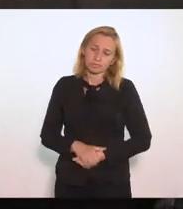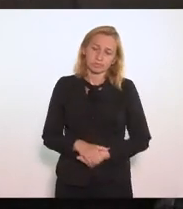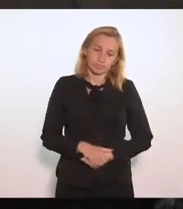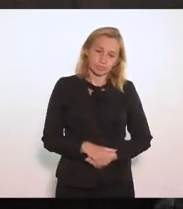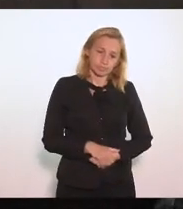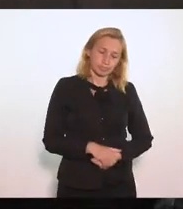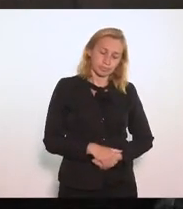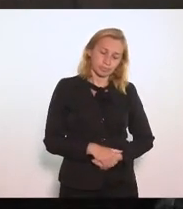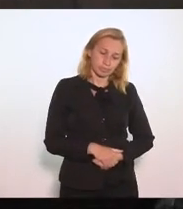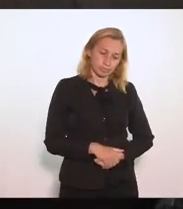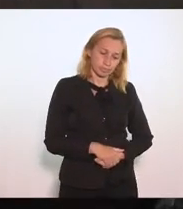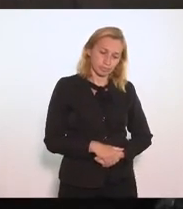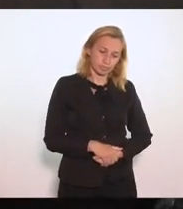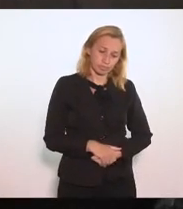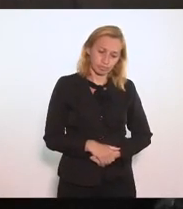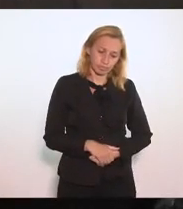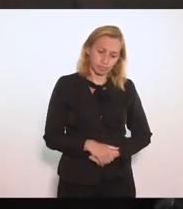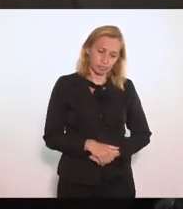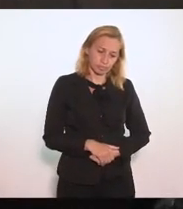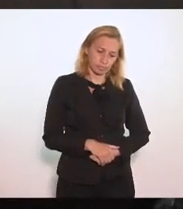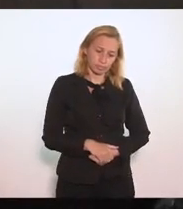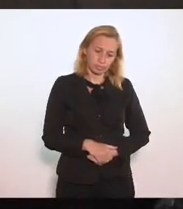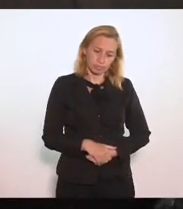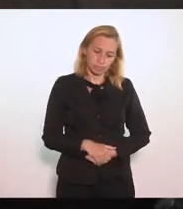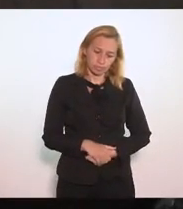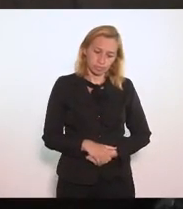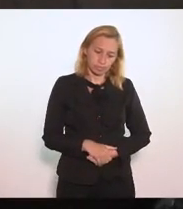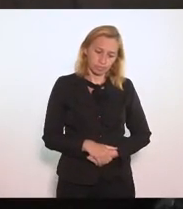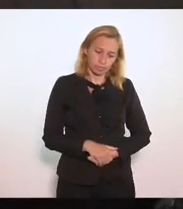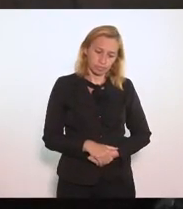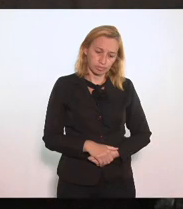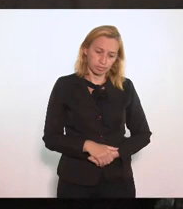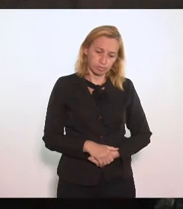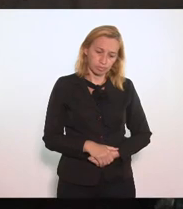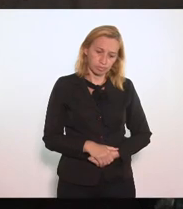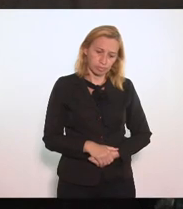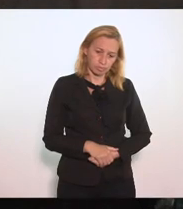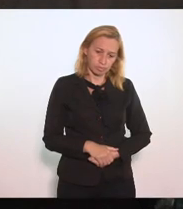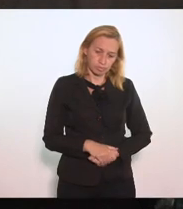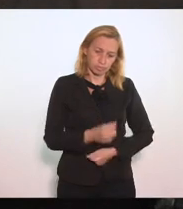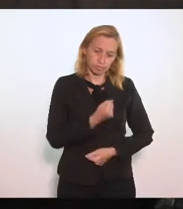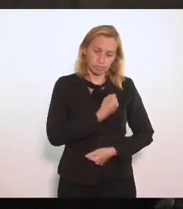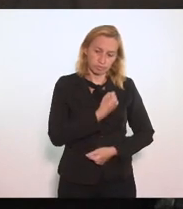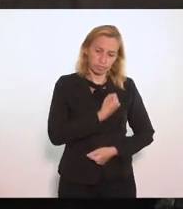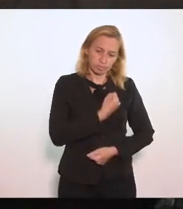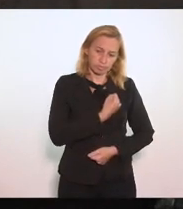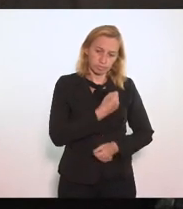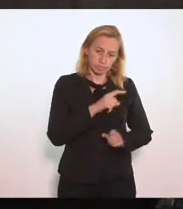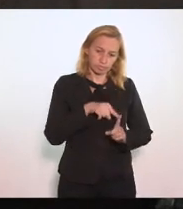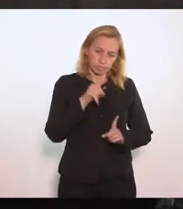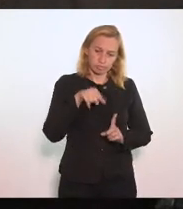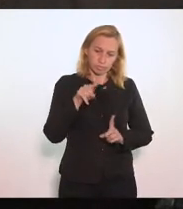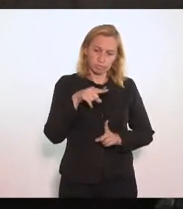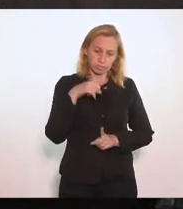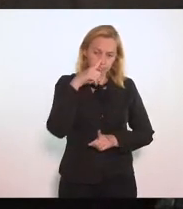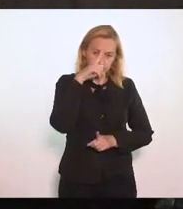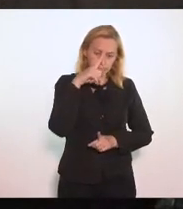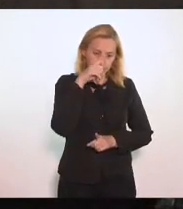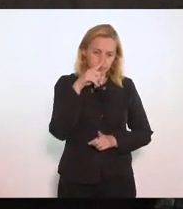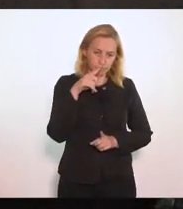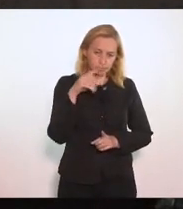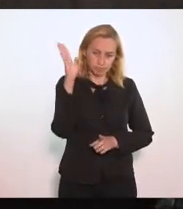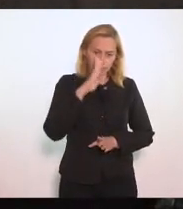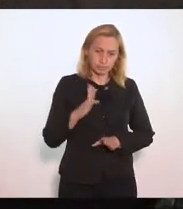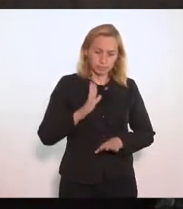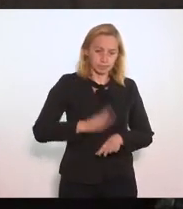A Taxa de risco De óbito Por covid No Brasil É mais de